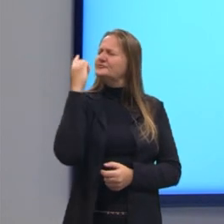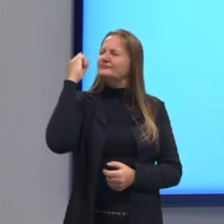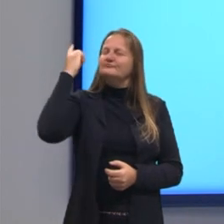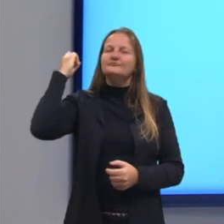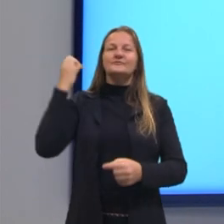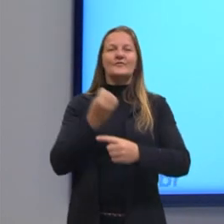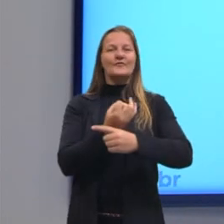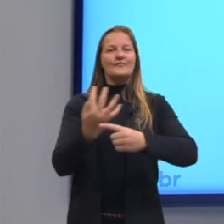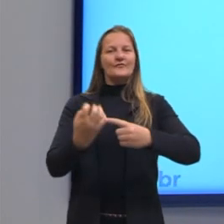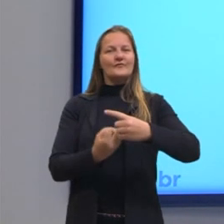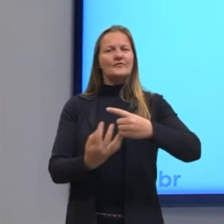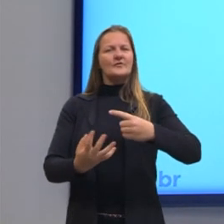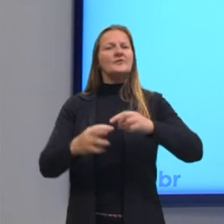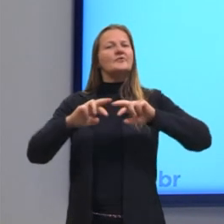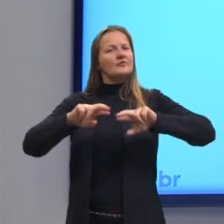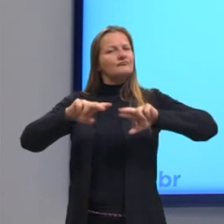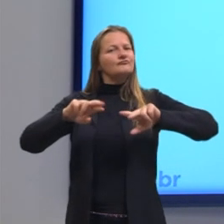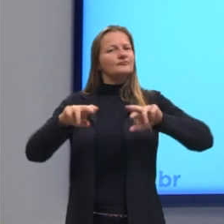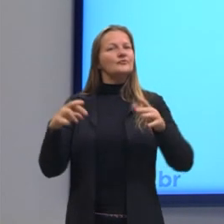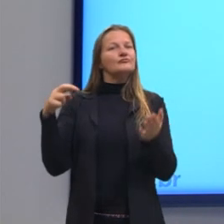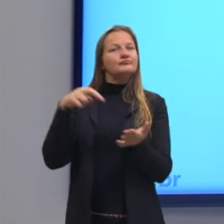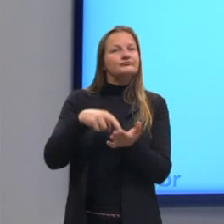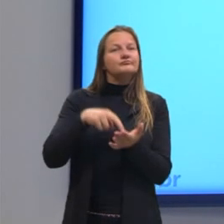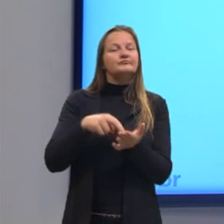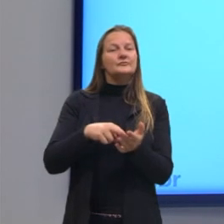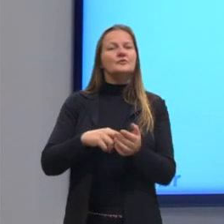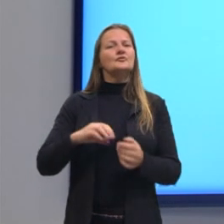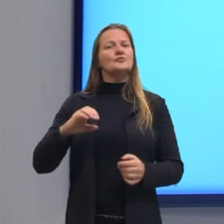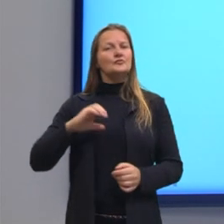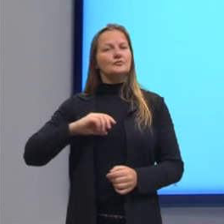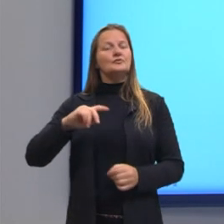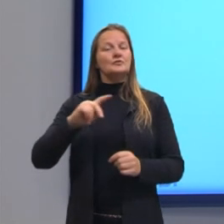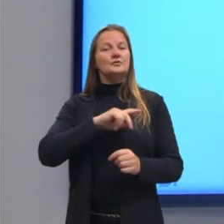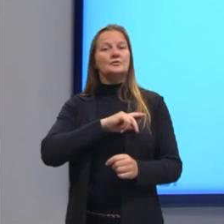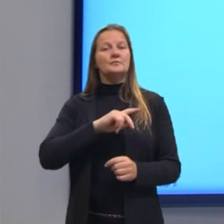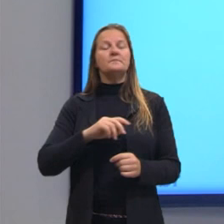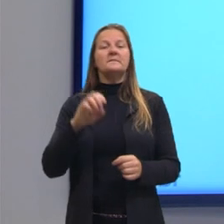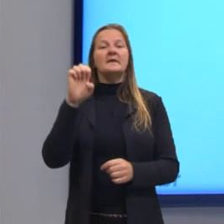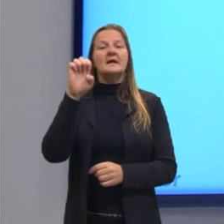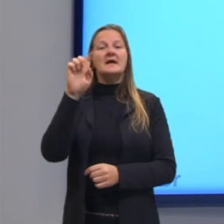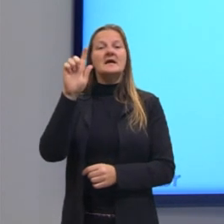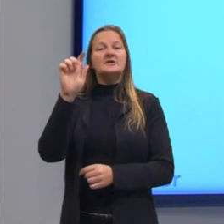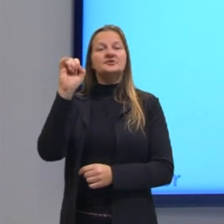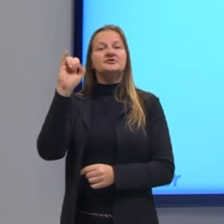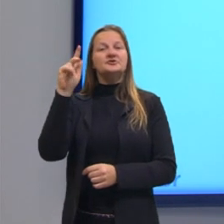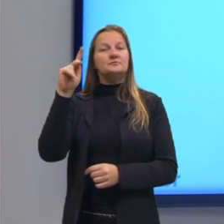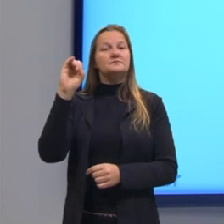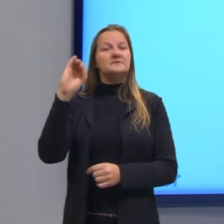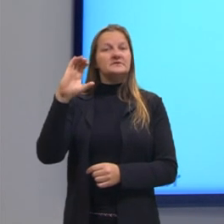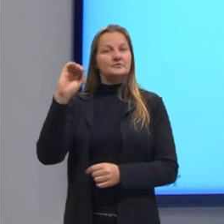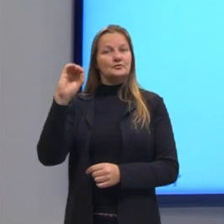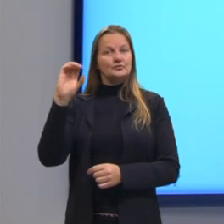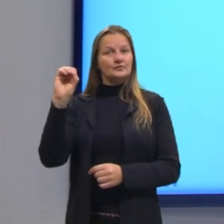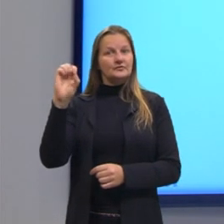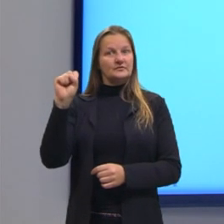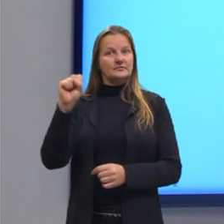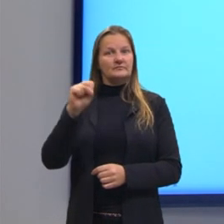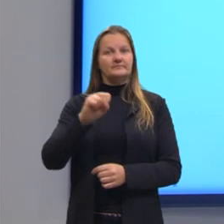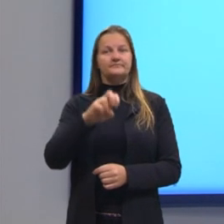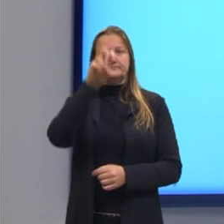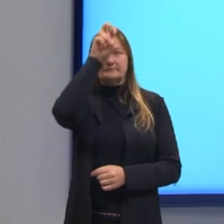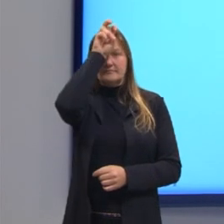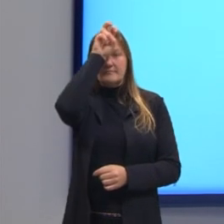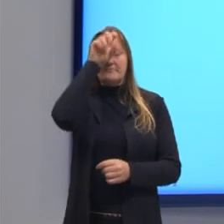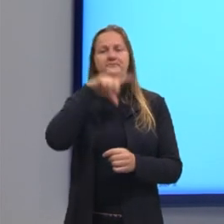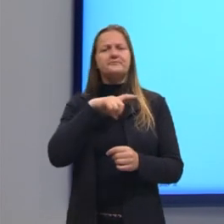fração aparece em diversos registros da civilização egípcia. Nesse período da história, a civilização da